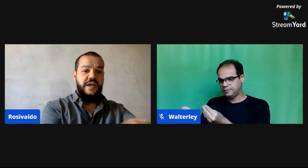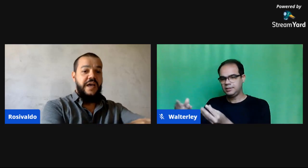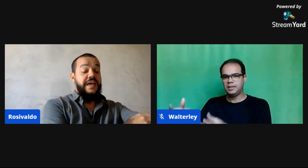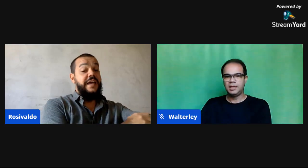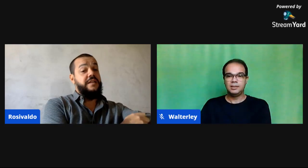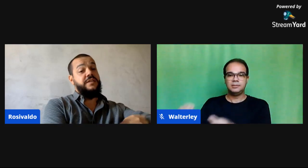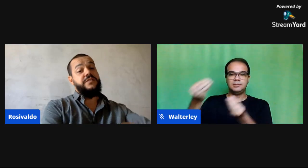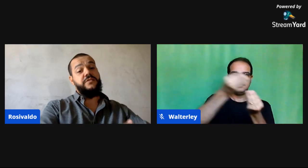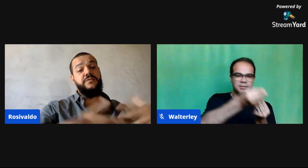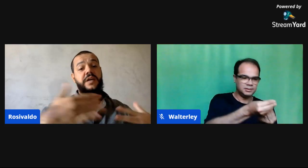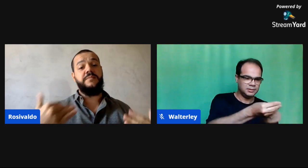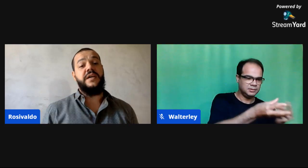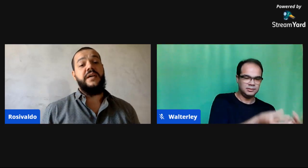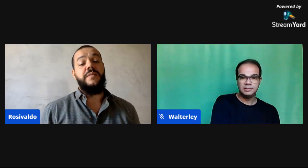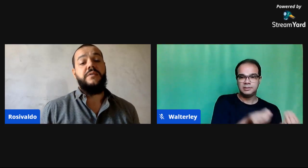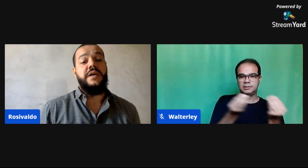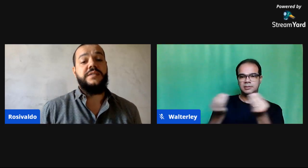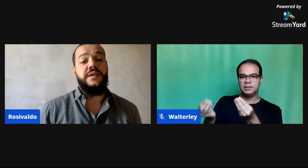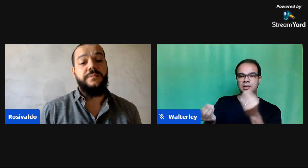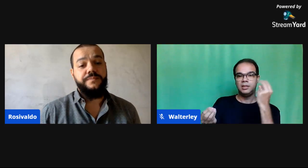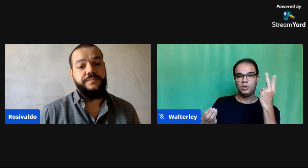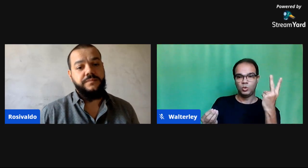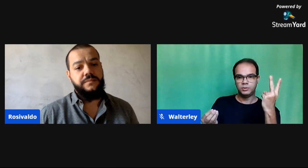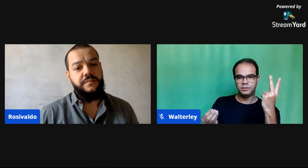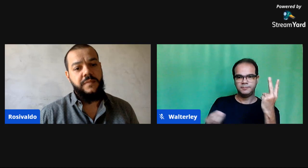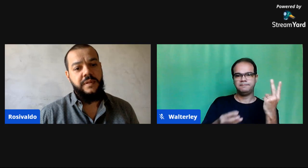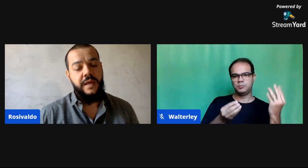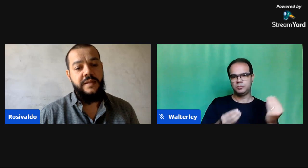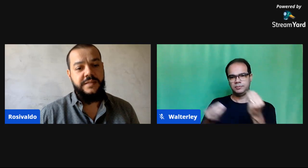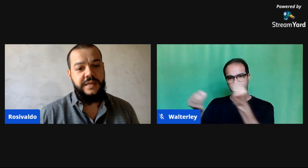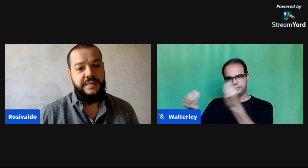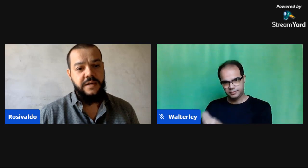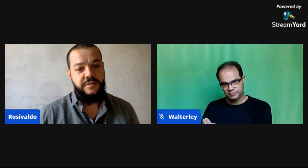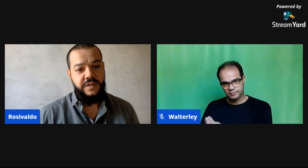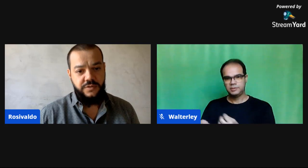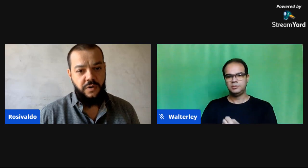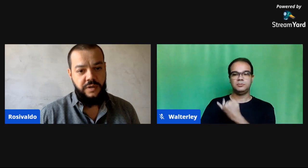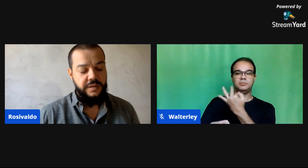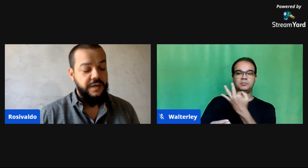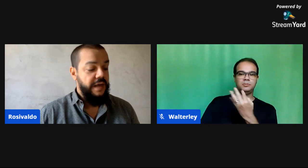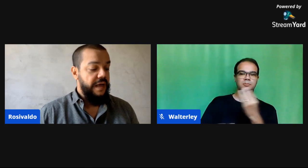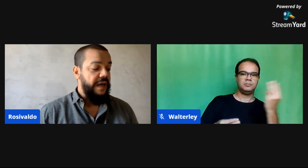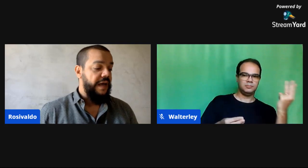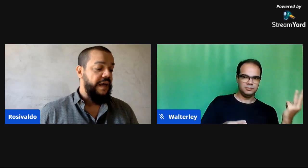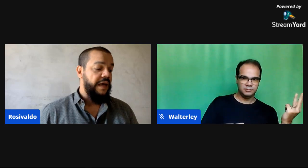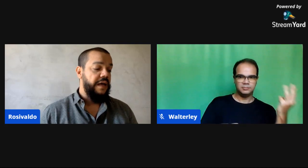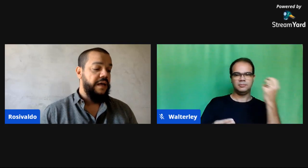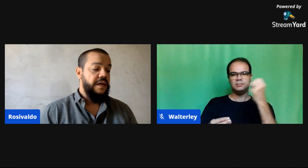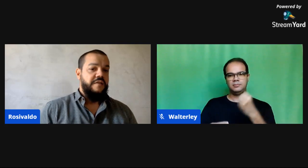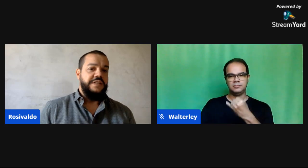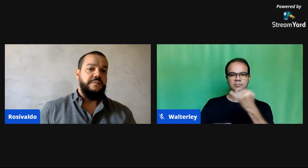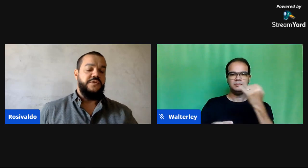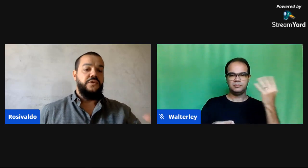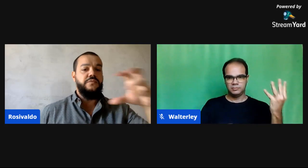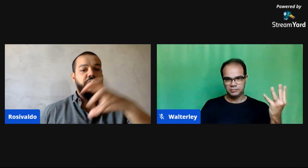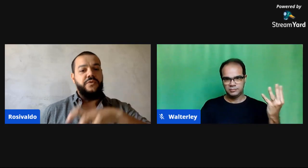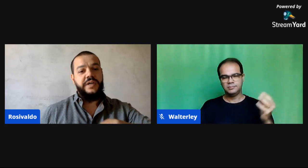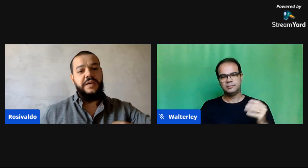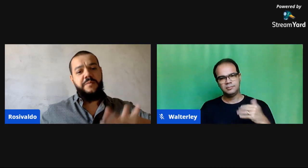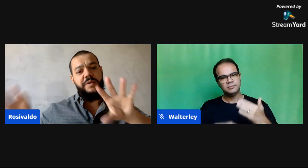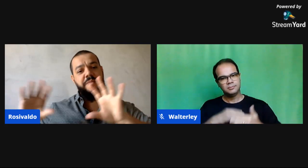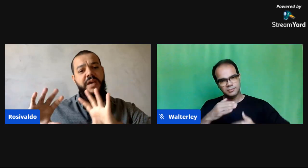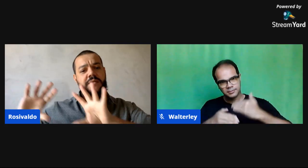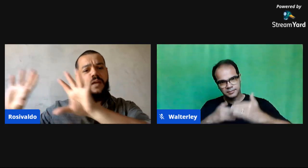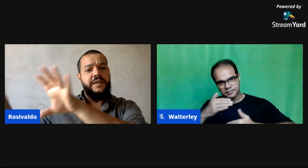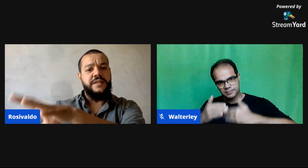processo. e aí nós estruturamos aí uma correção desse caderno na escola. Fazemos todo